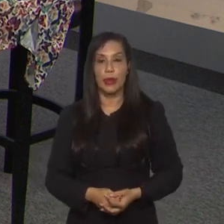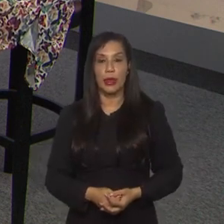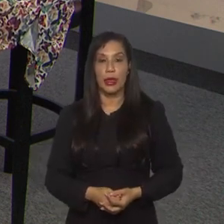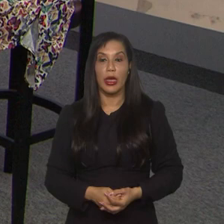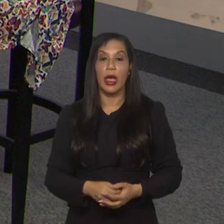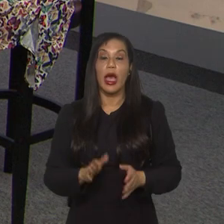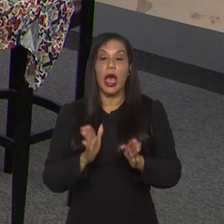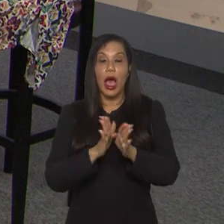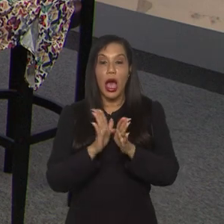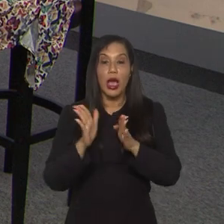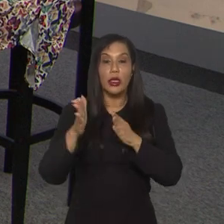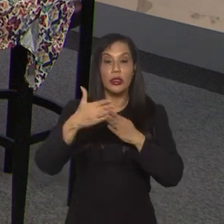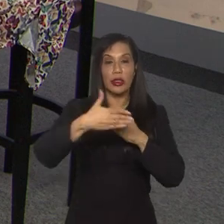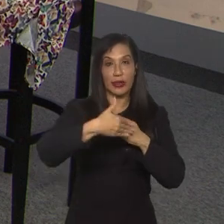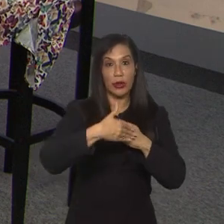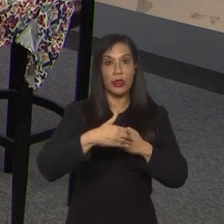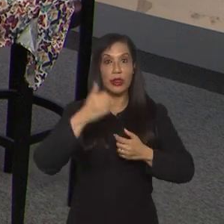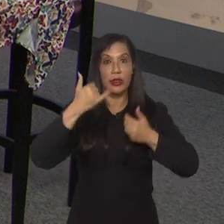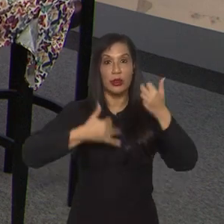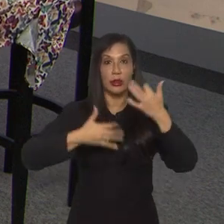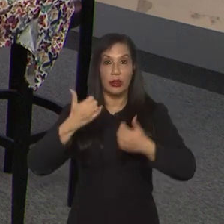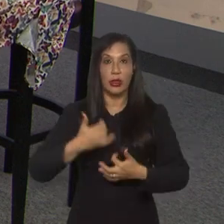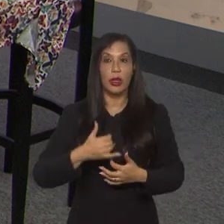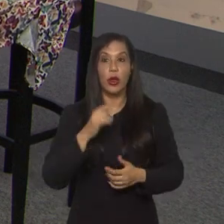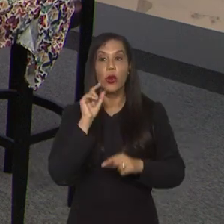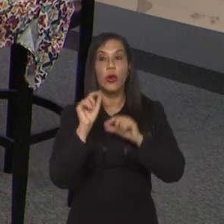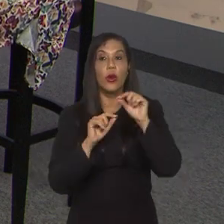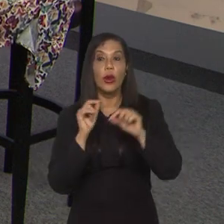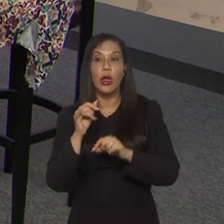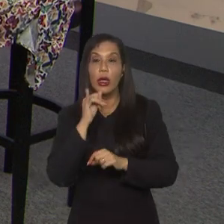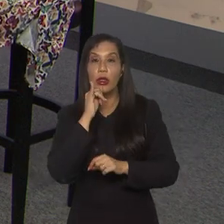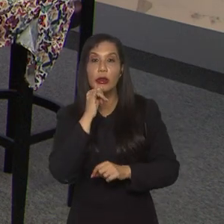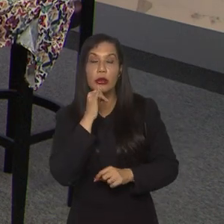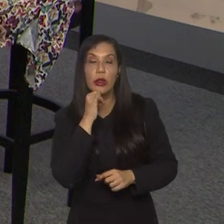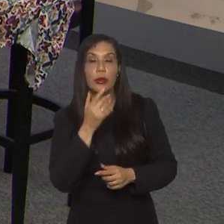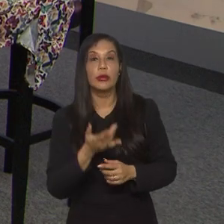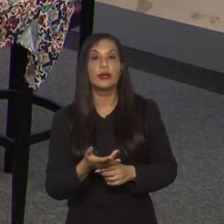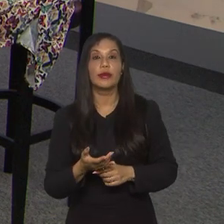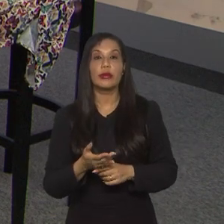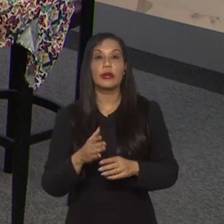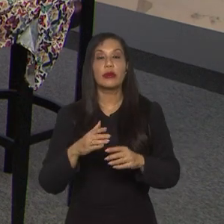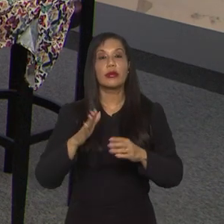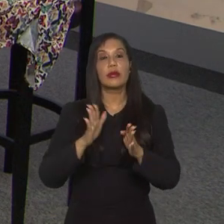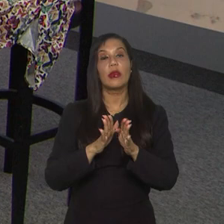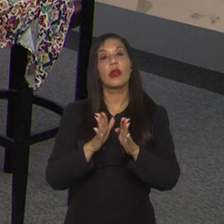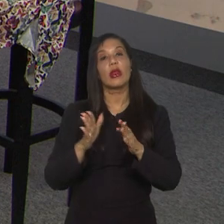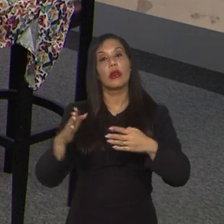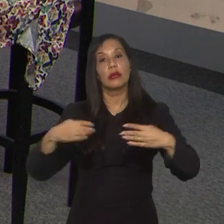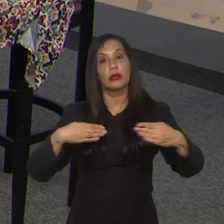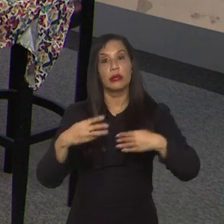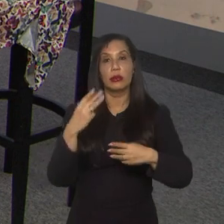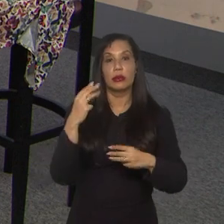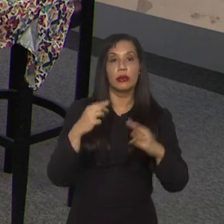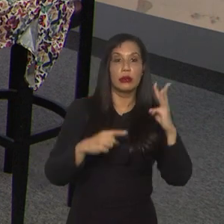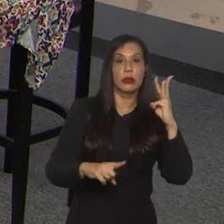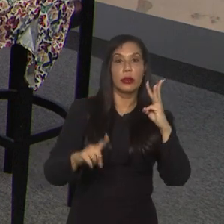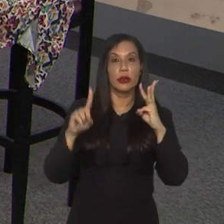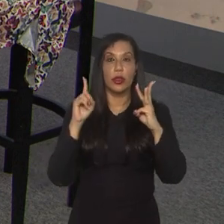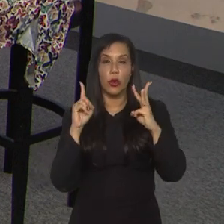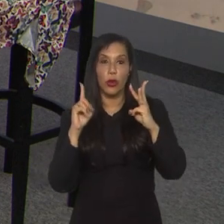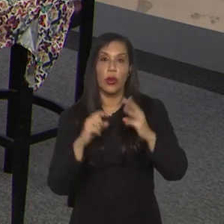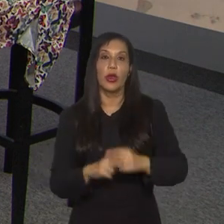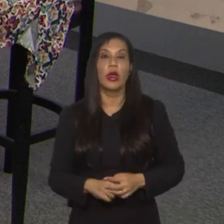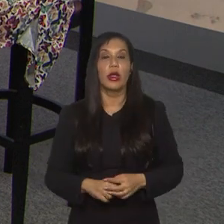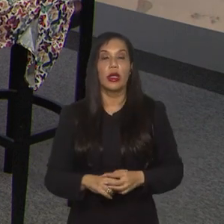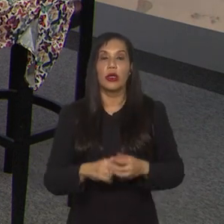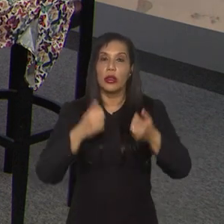A Jamaica, acho que o encontro que ela teve, Jamaica e Panamá, se não me engano, foi 3x1 Jamaica, o último encontro, não se